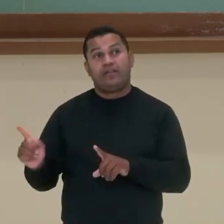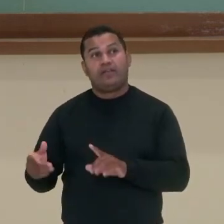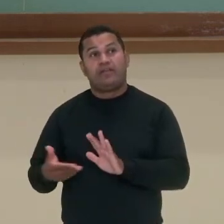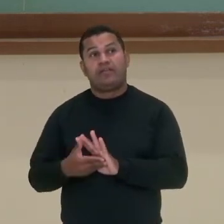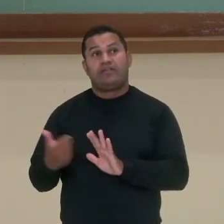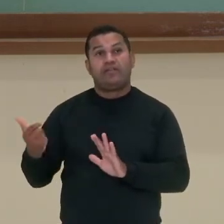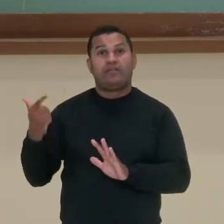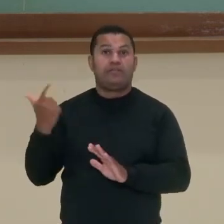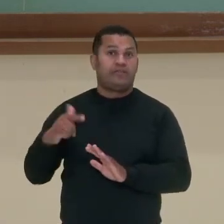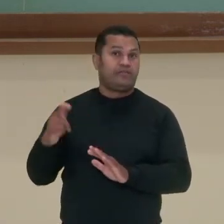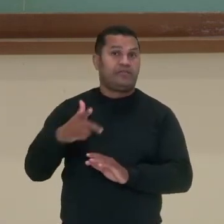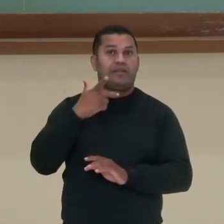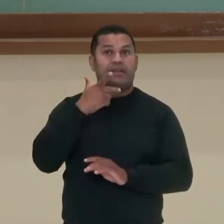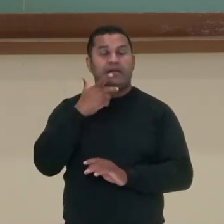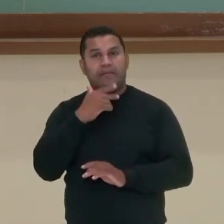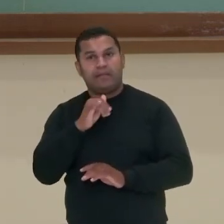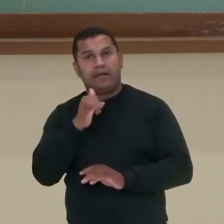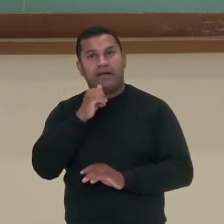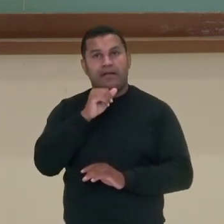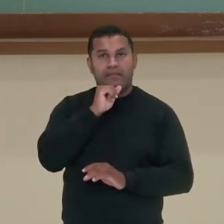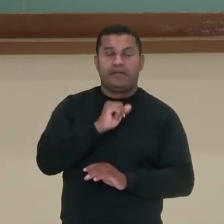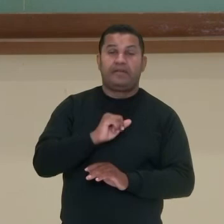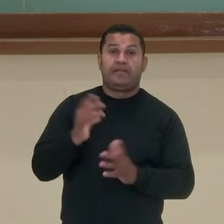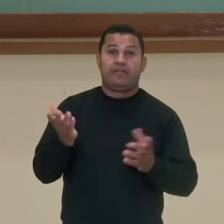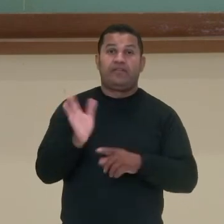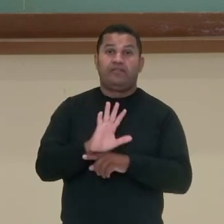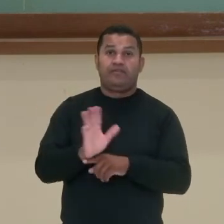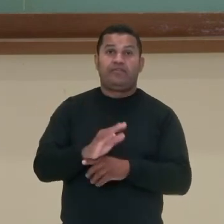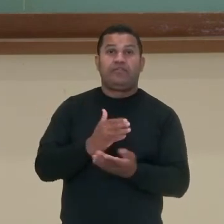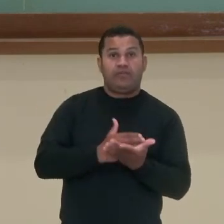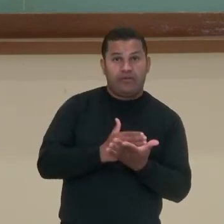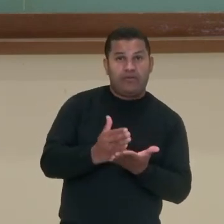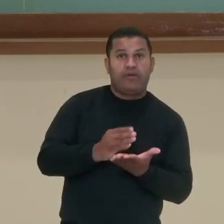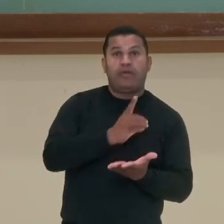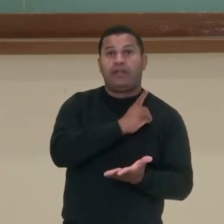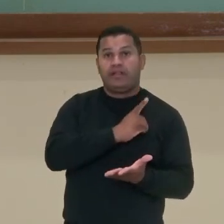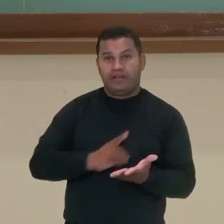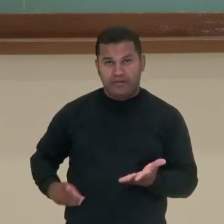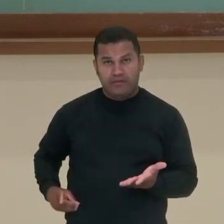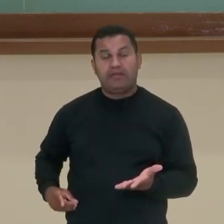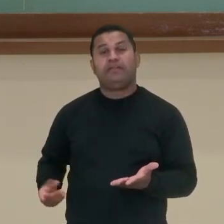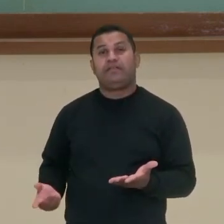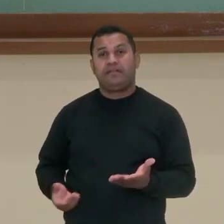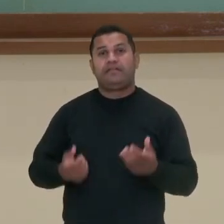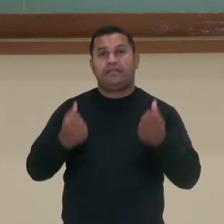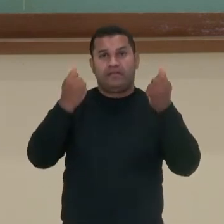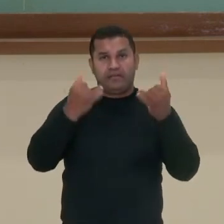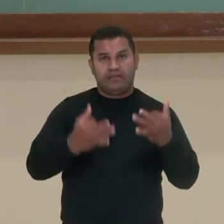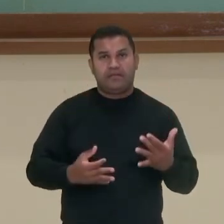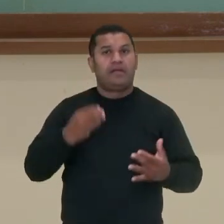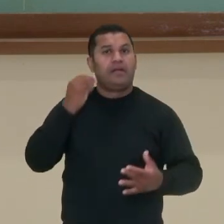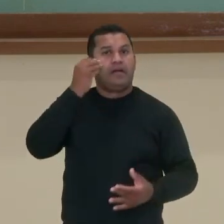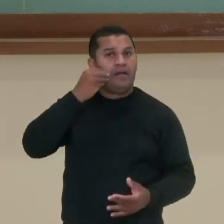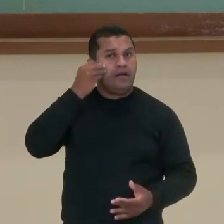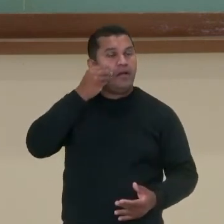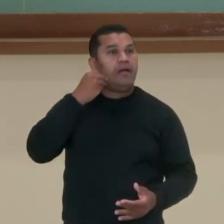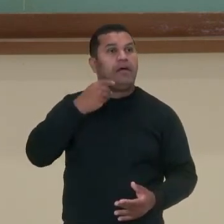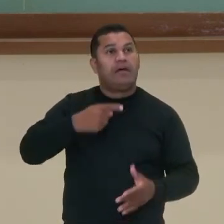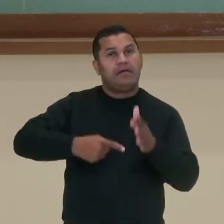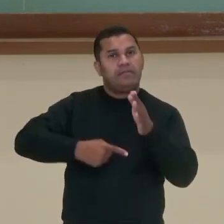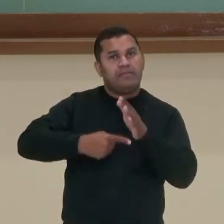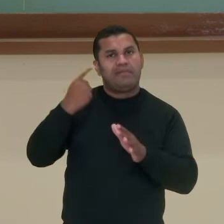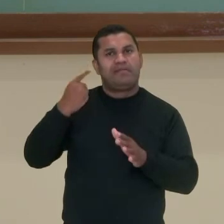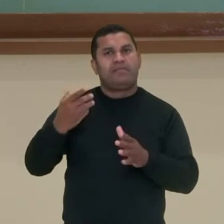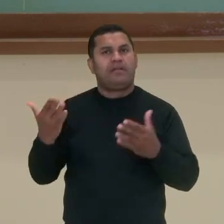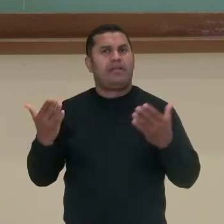Neste vídeo, falamos sobre a origem da democracia em Atenas. Primeira experiência democrática, de uma participação, inclusive, direta. Bacana